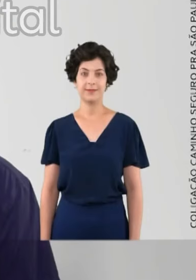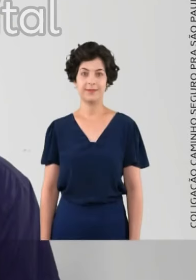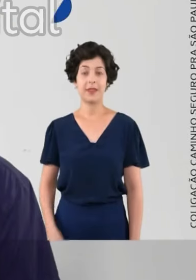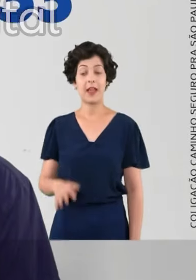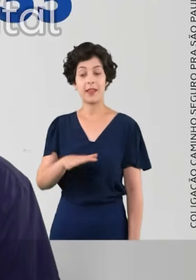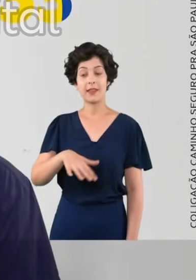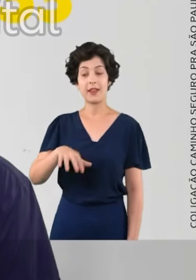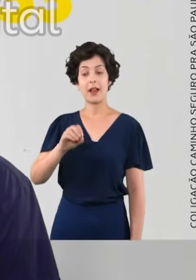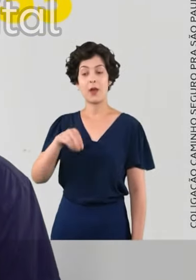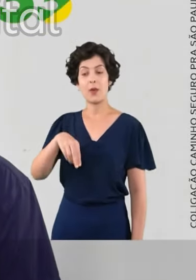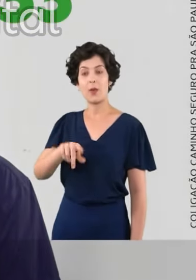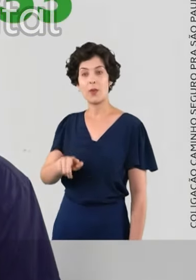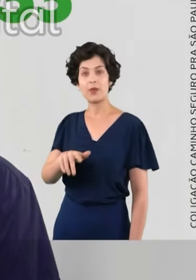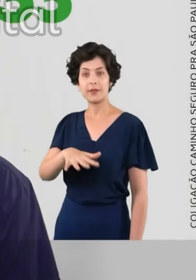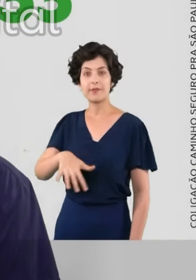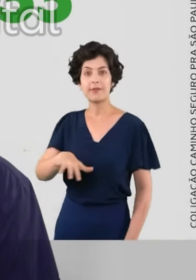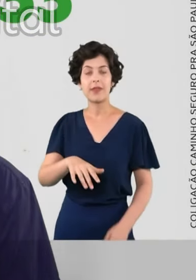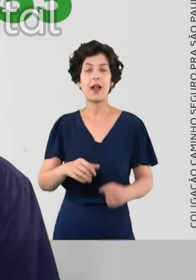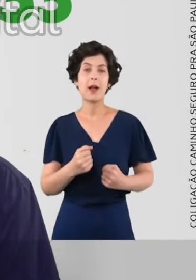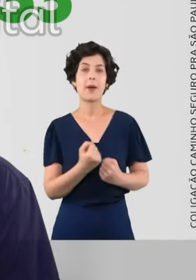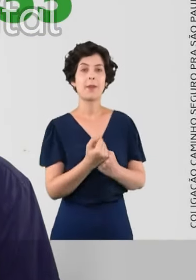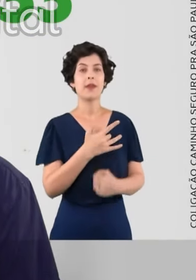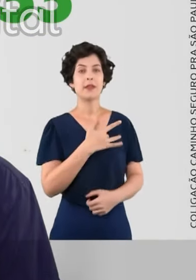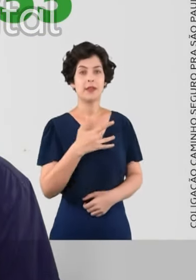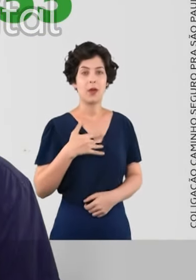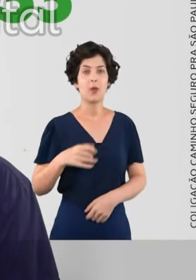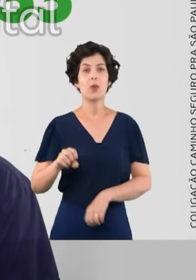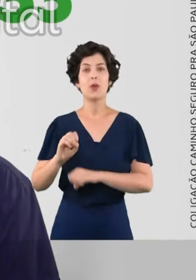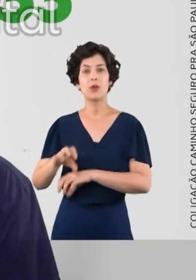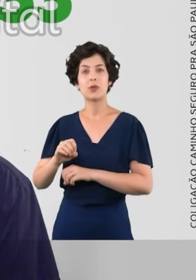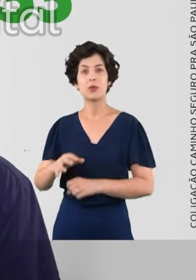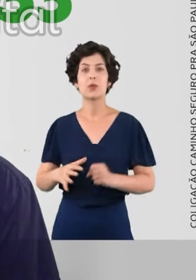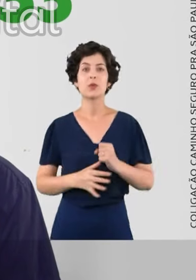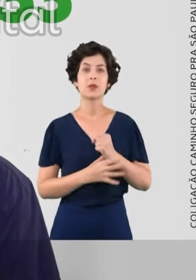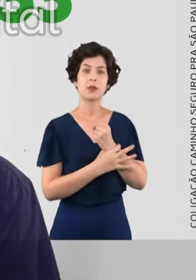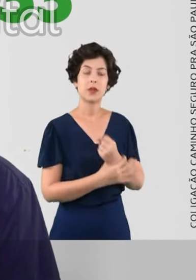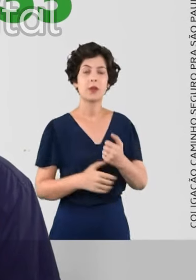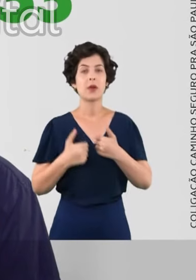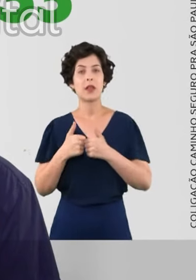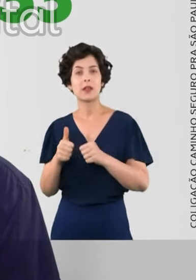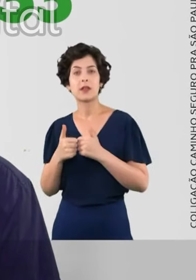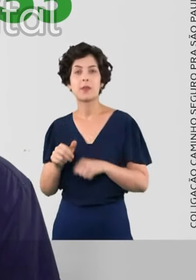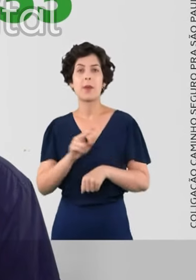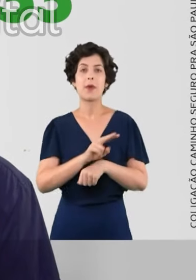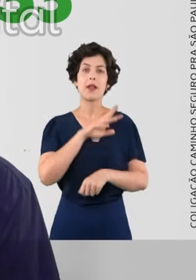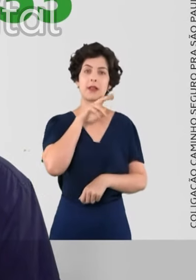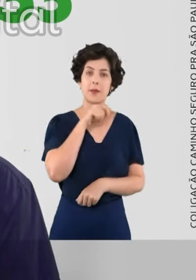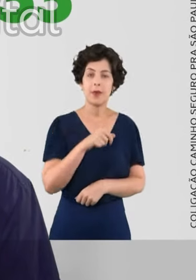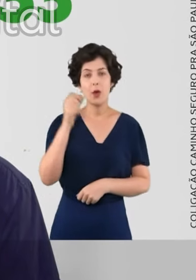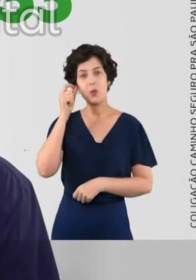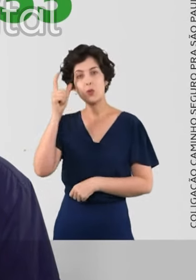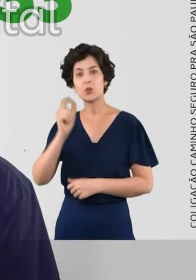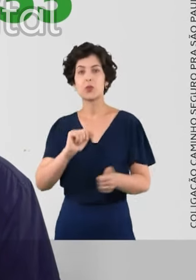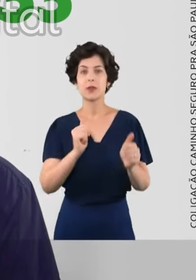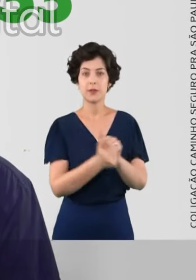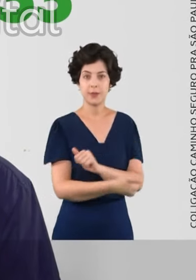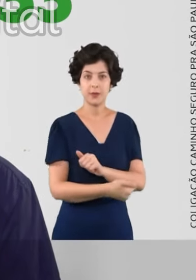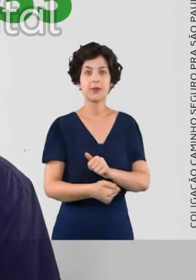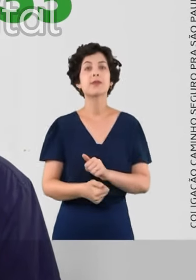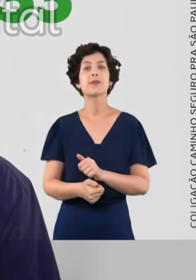Em defesa do terceiro setor, em apoio à saúde, educação, segurança, transporte, proteção animal, cultura e esporte,